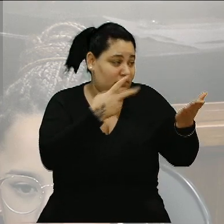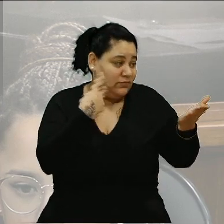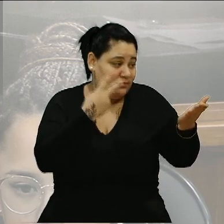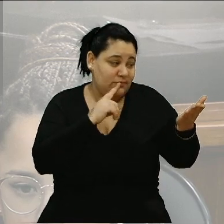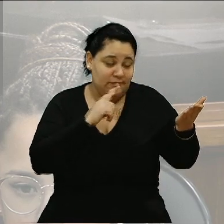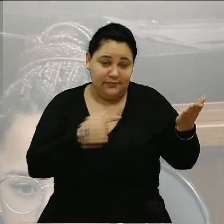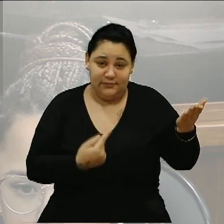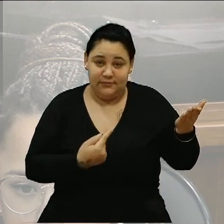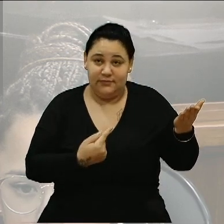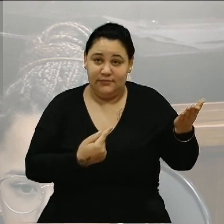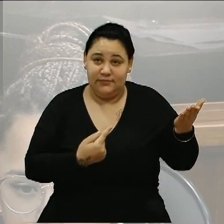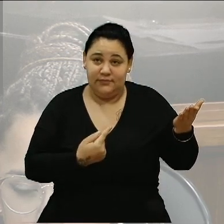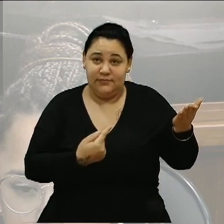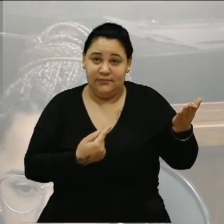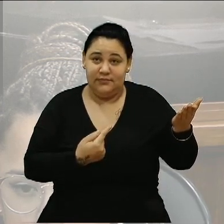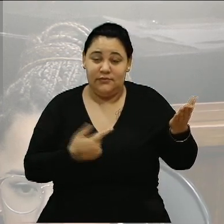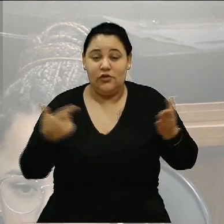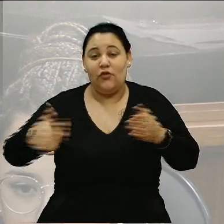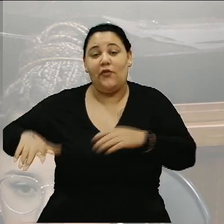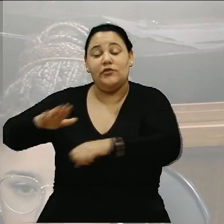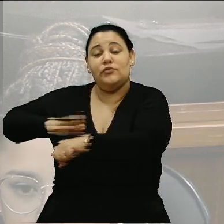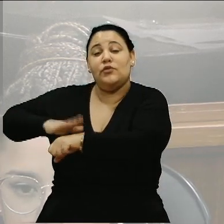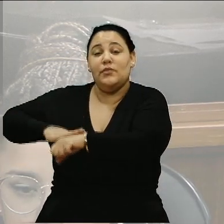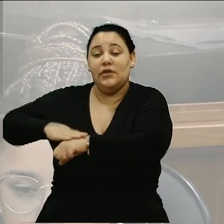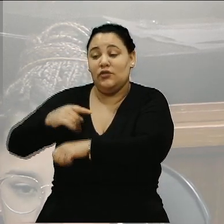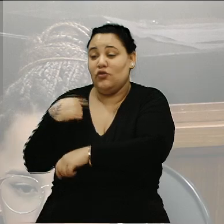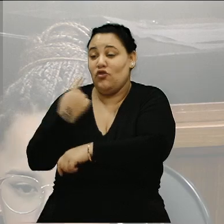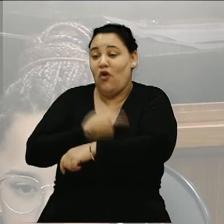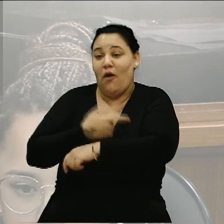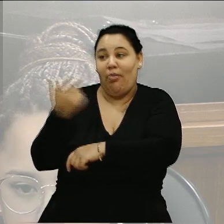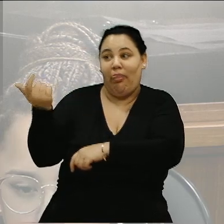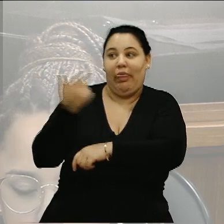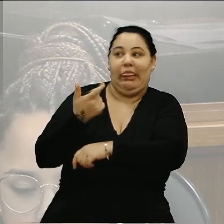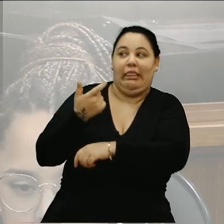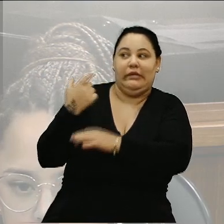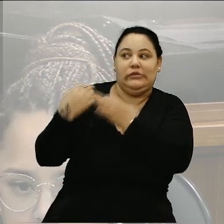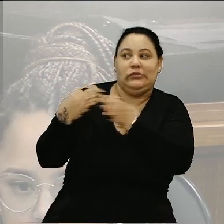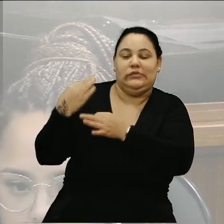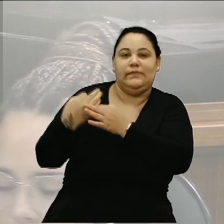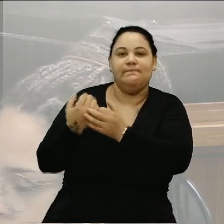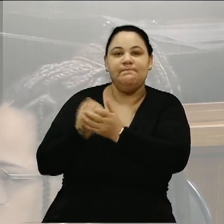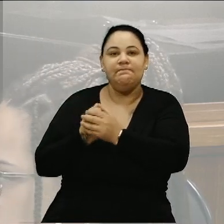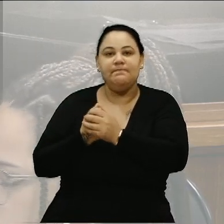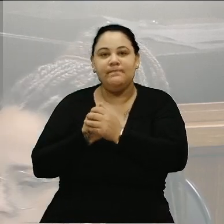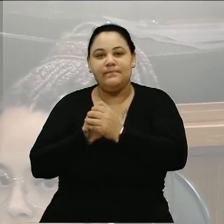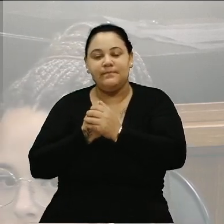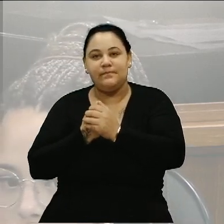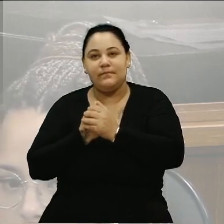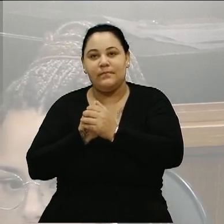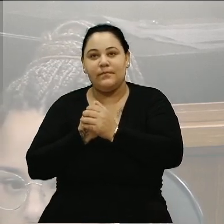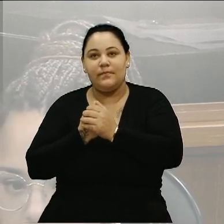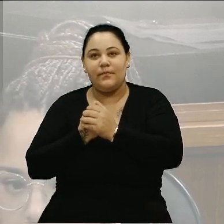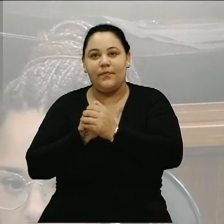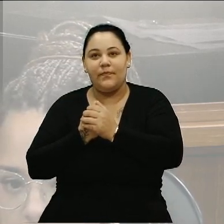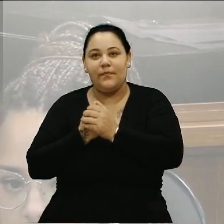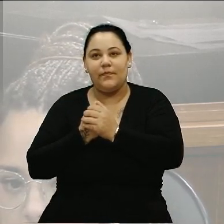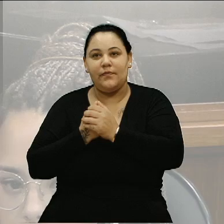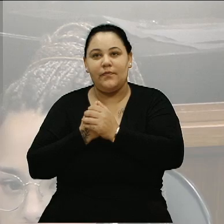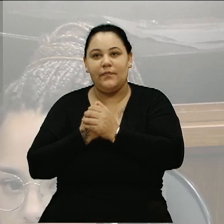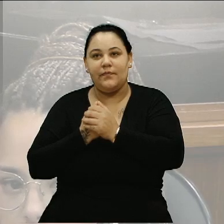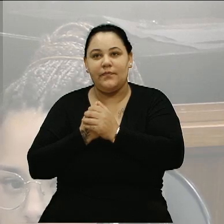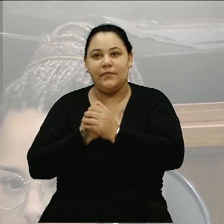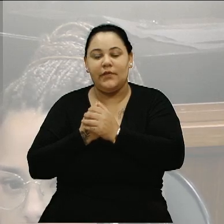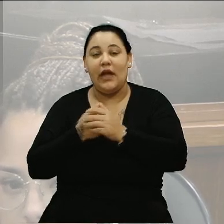e ora nós somos julgados. E o crivo de